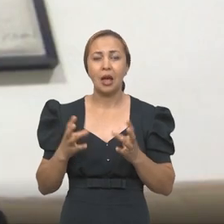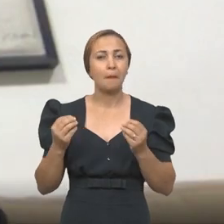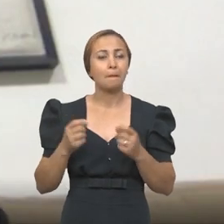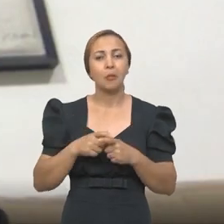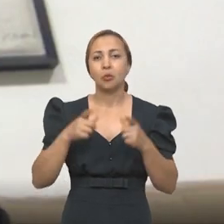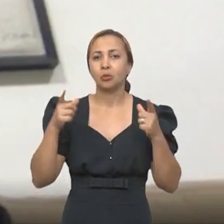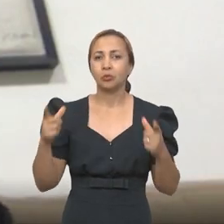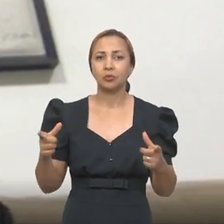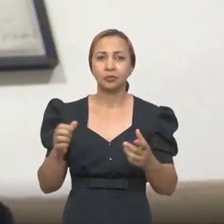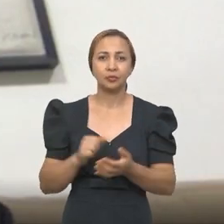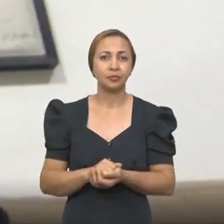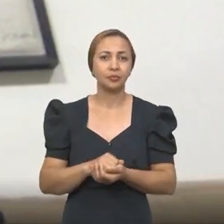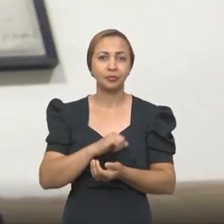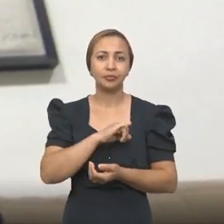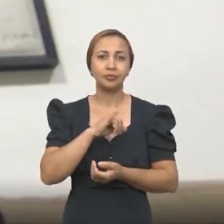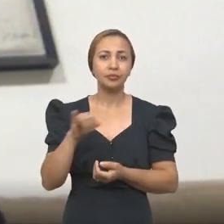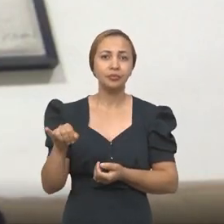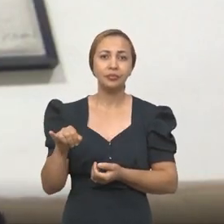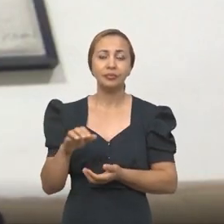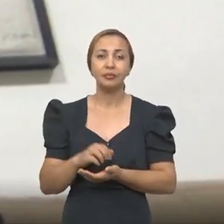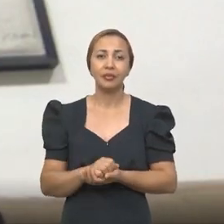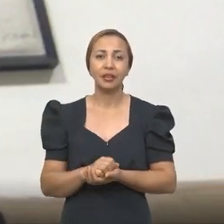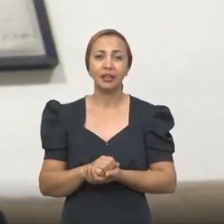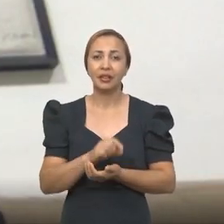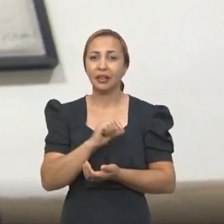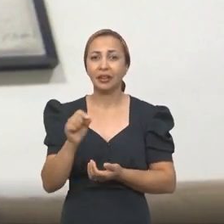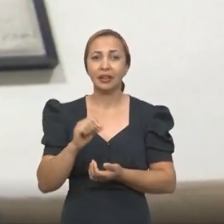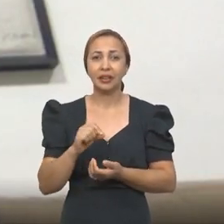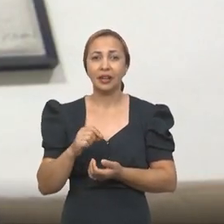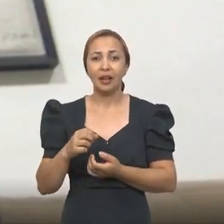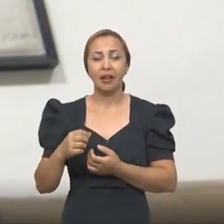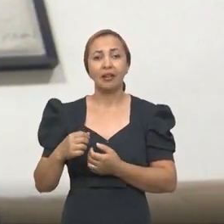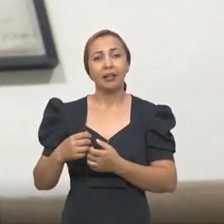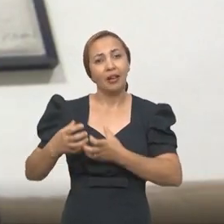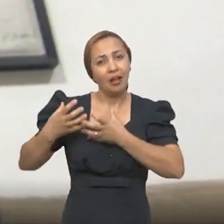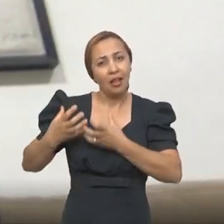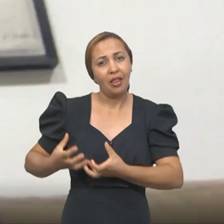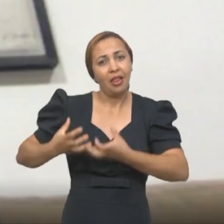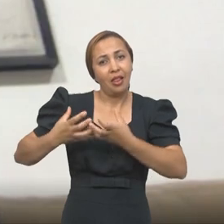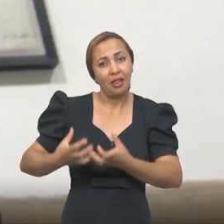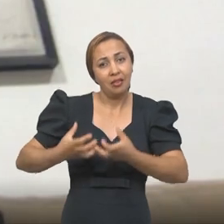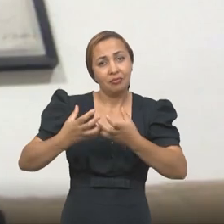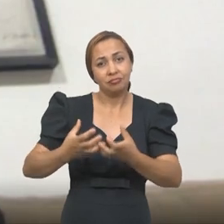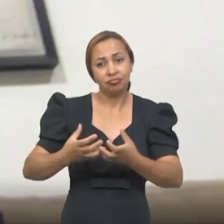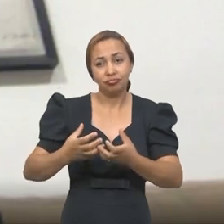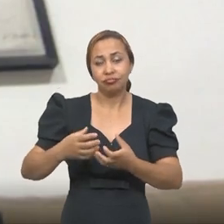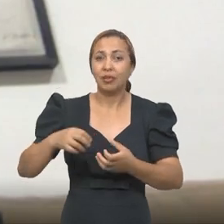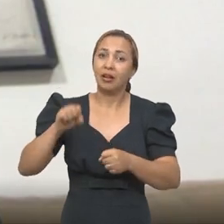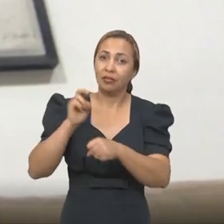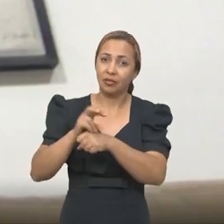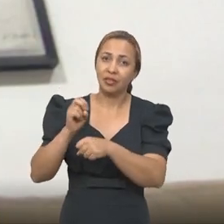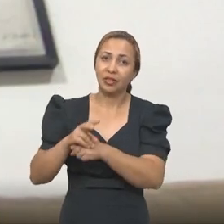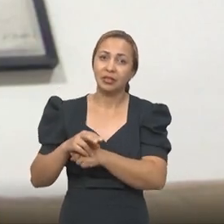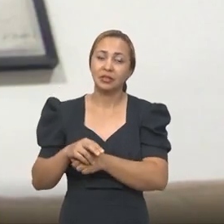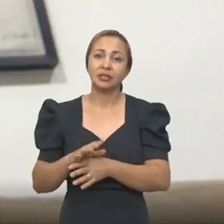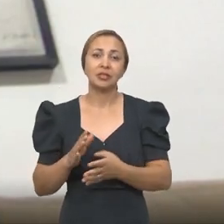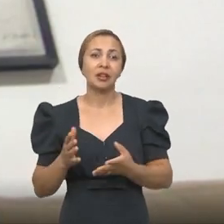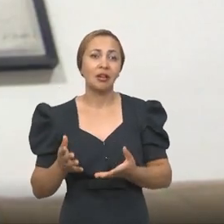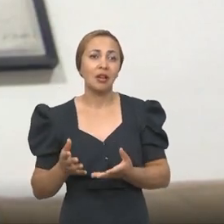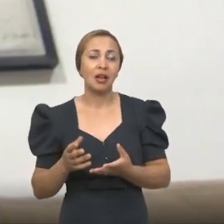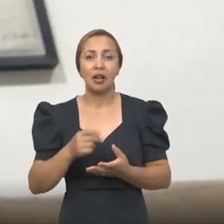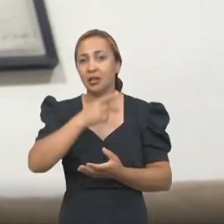é muito grande se quem carrega o vírus, quem está carregando esse vírus, são